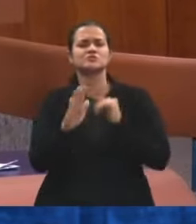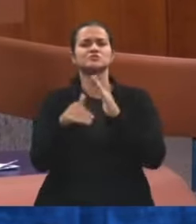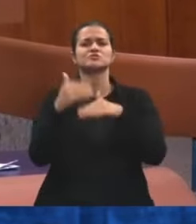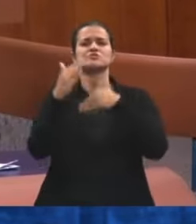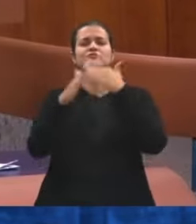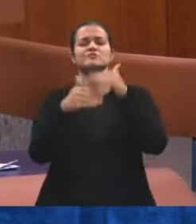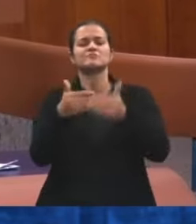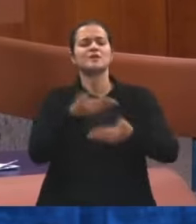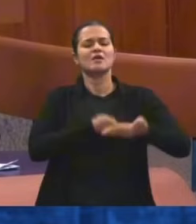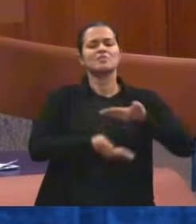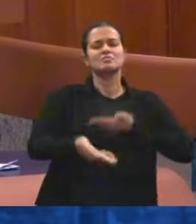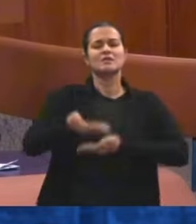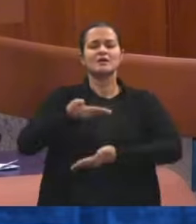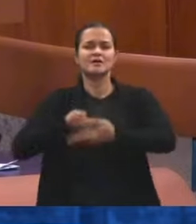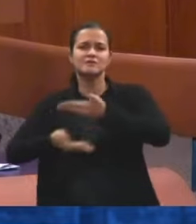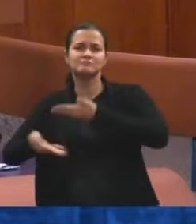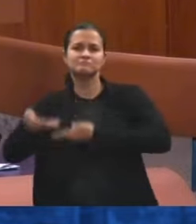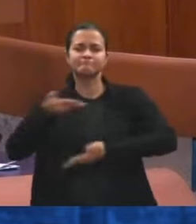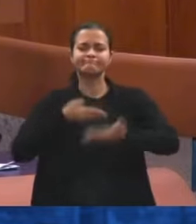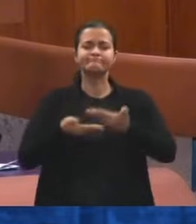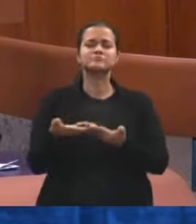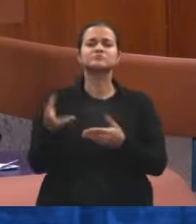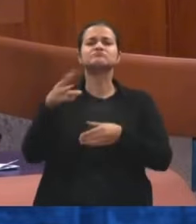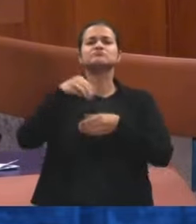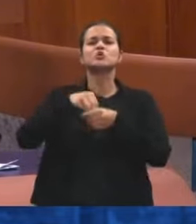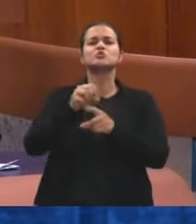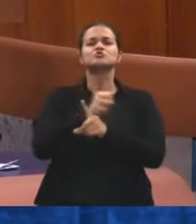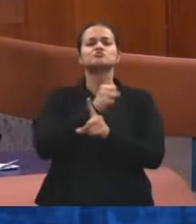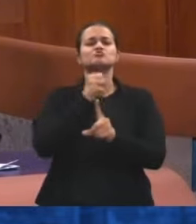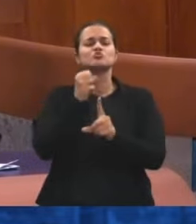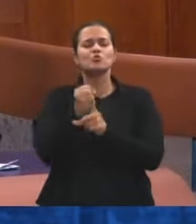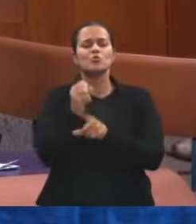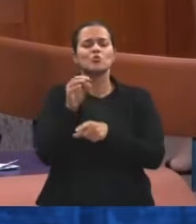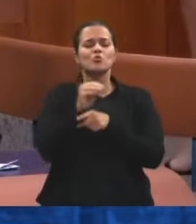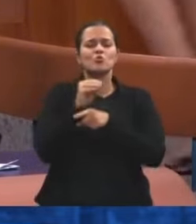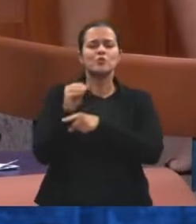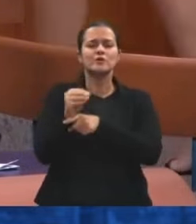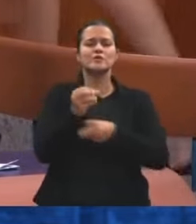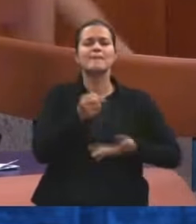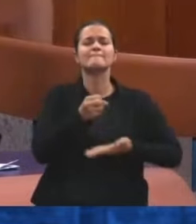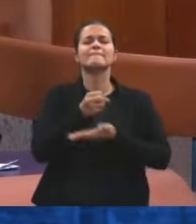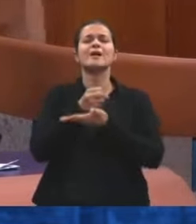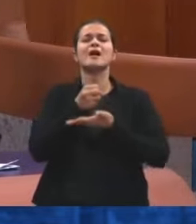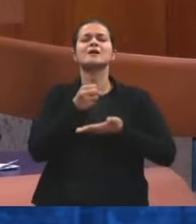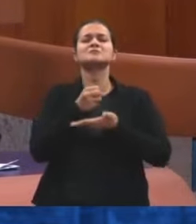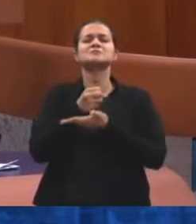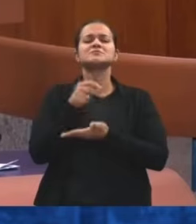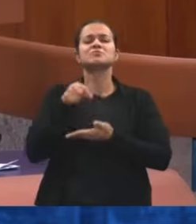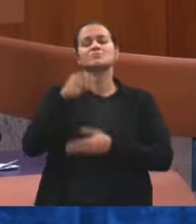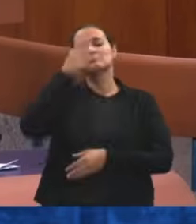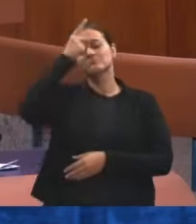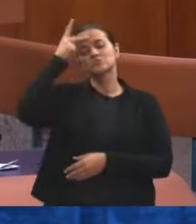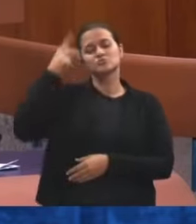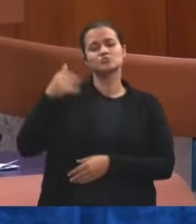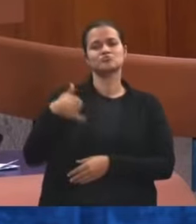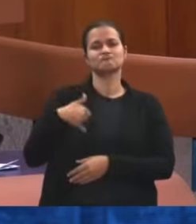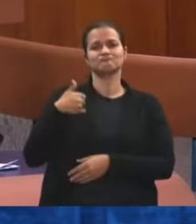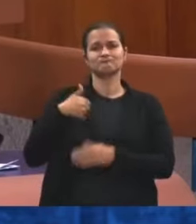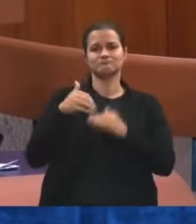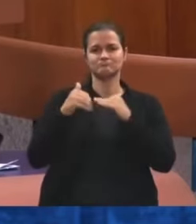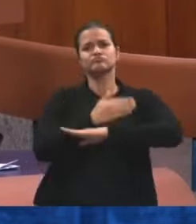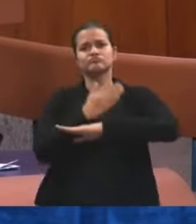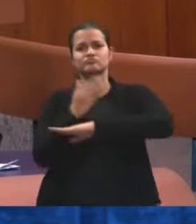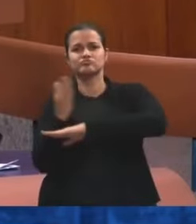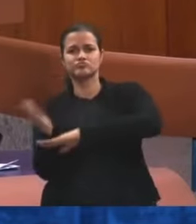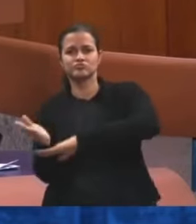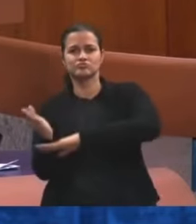interação e inserção social e cuidados básicos para a pessoa idosa durante o período